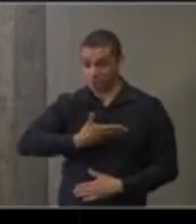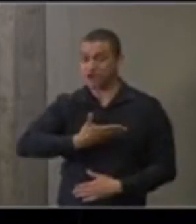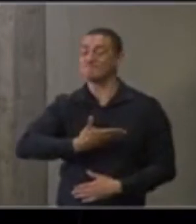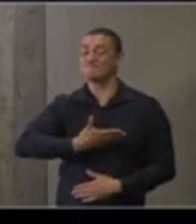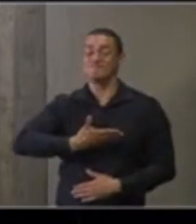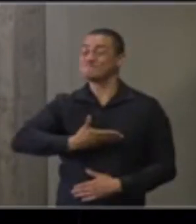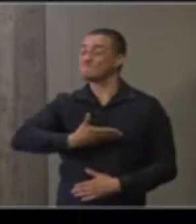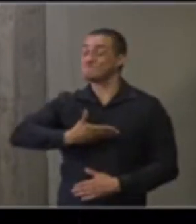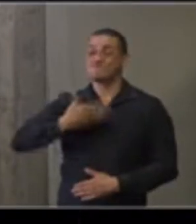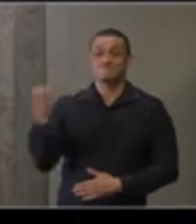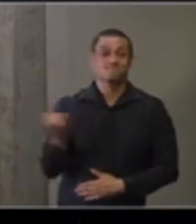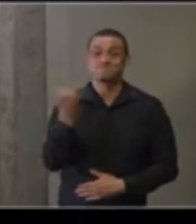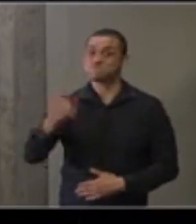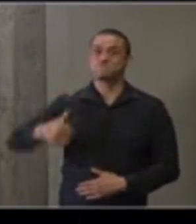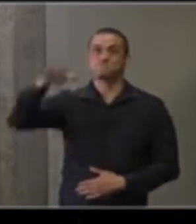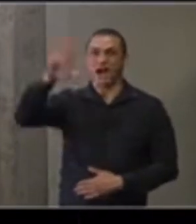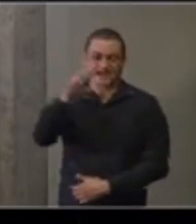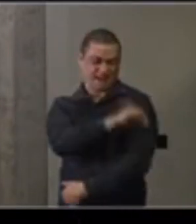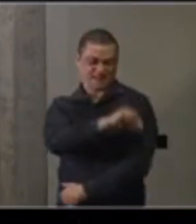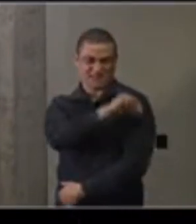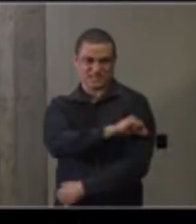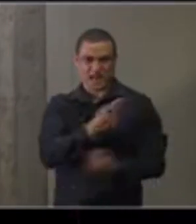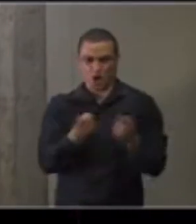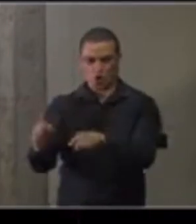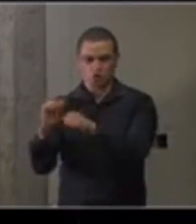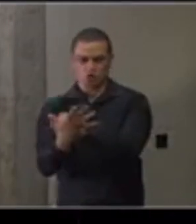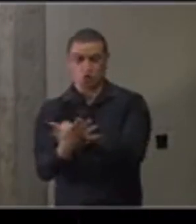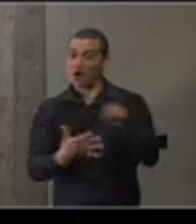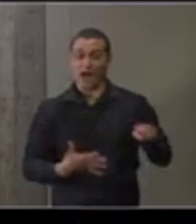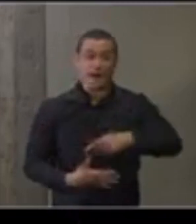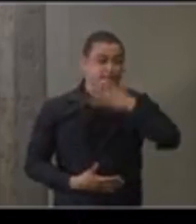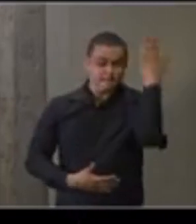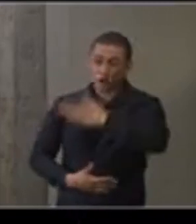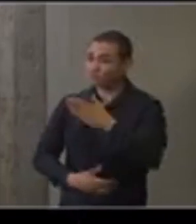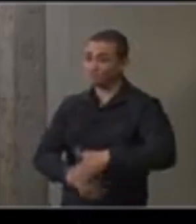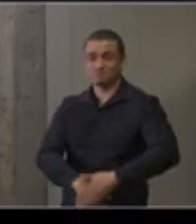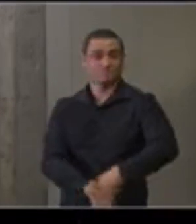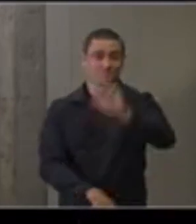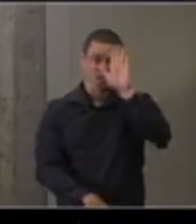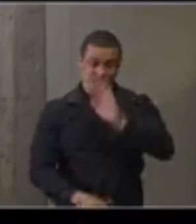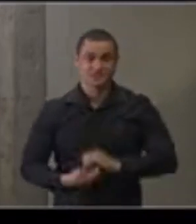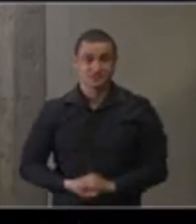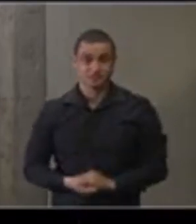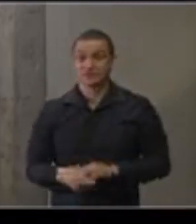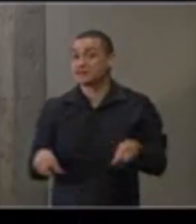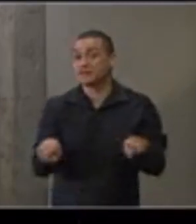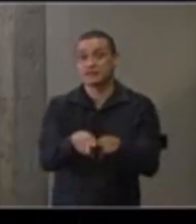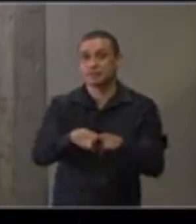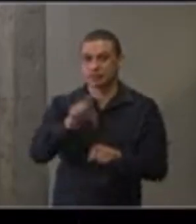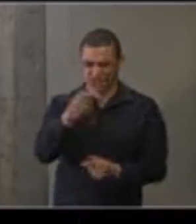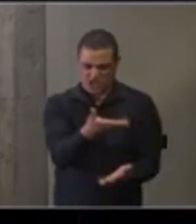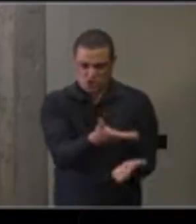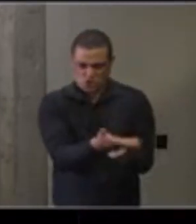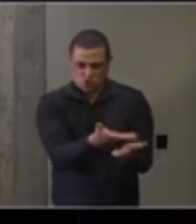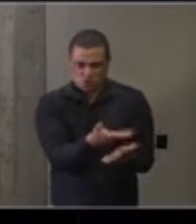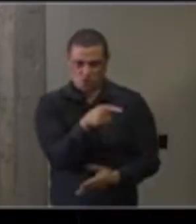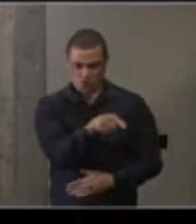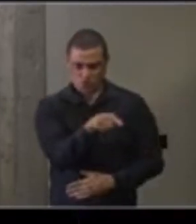dura do mundo para uma vacina contra o Covid-19. E também, nesse estudo, foi